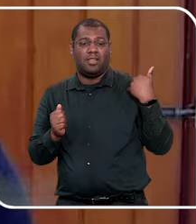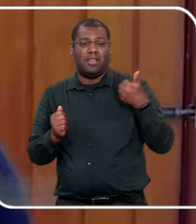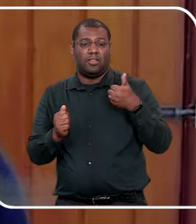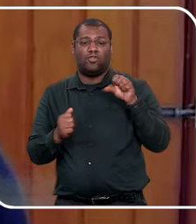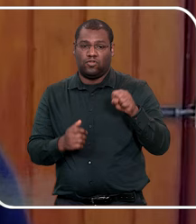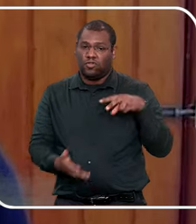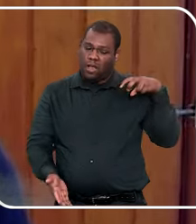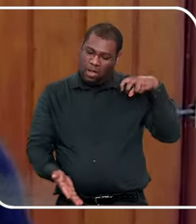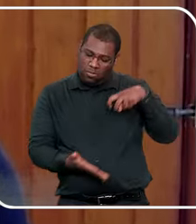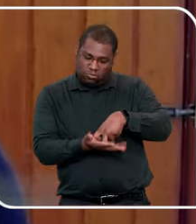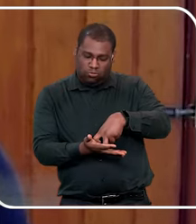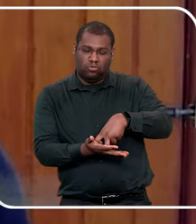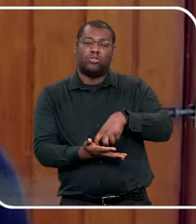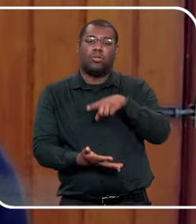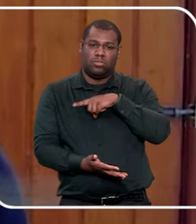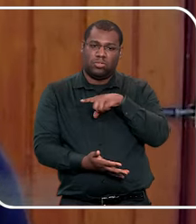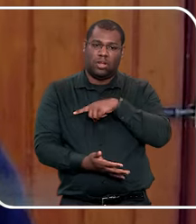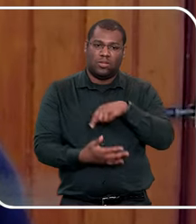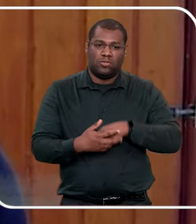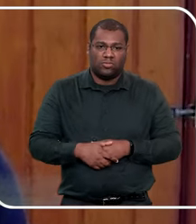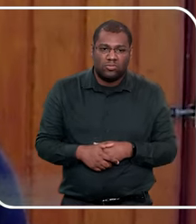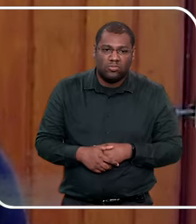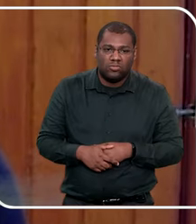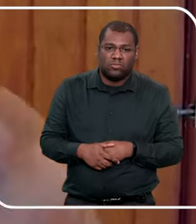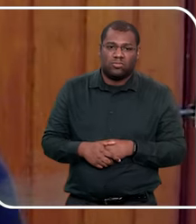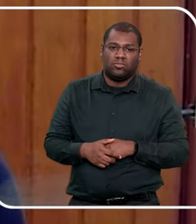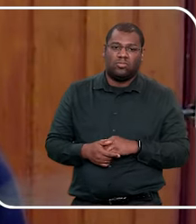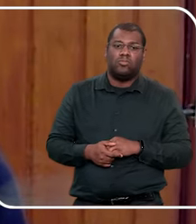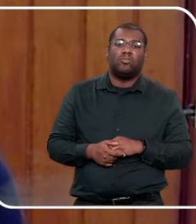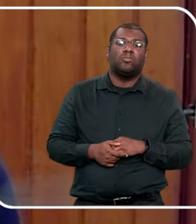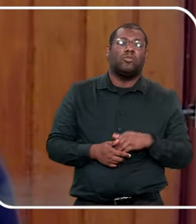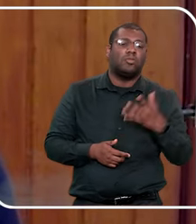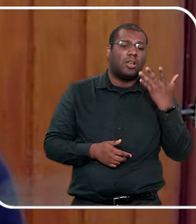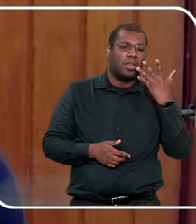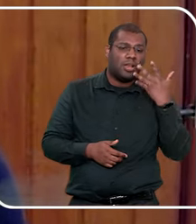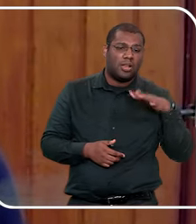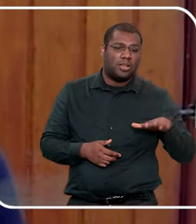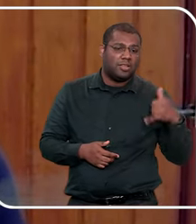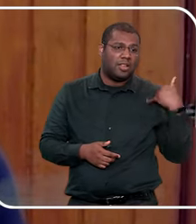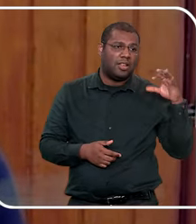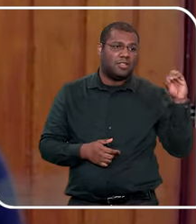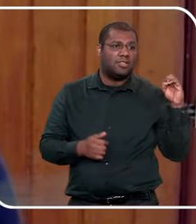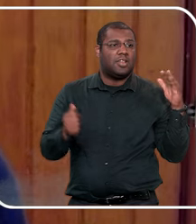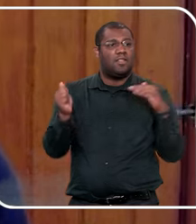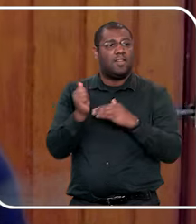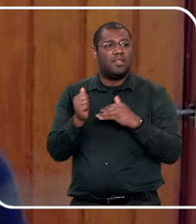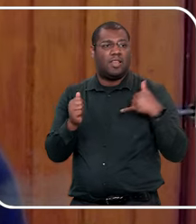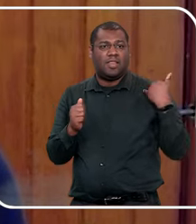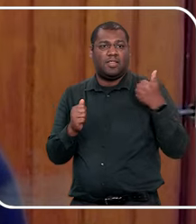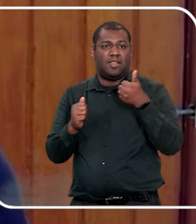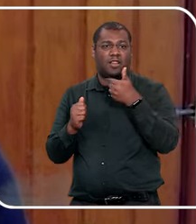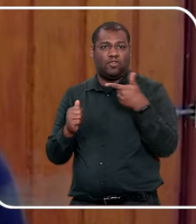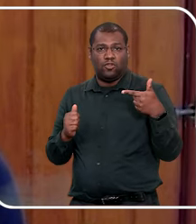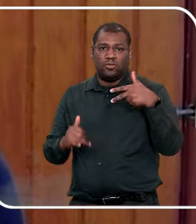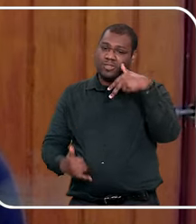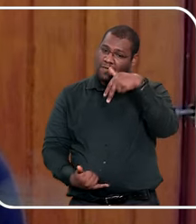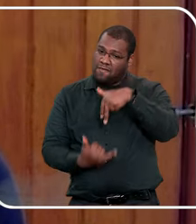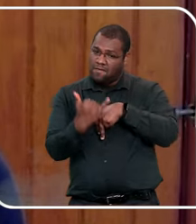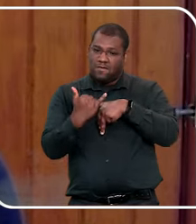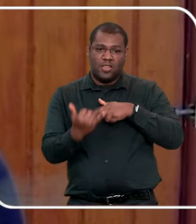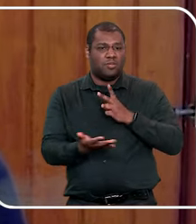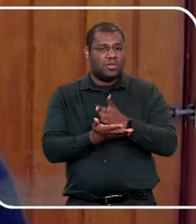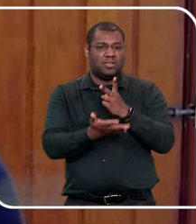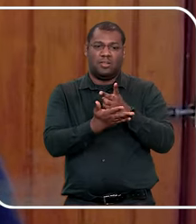Obrigada, obrigada, mas eu digo que uma criança, que é considerada até 12 anos, criança, ela é sempre vítima, e nunca abusador,